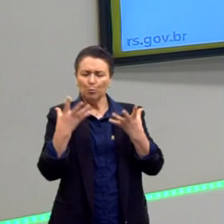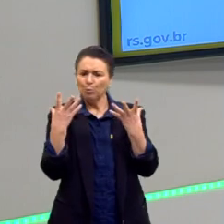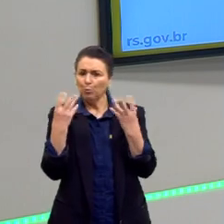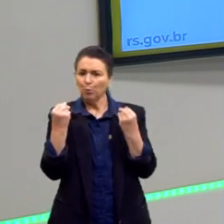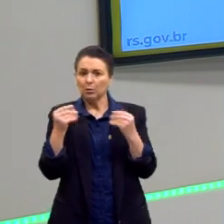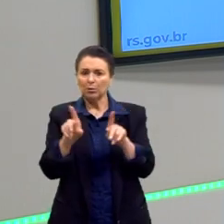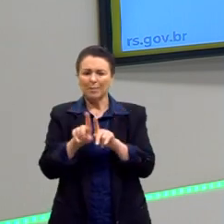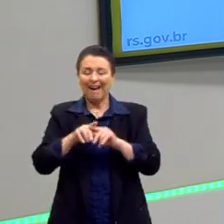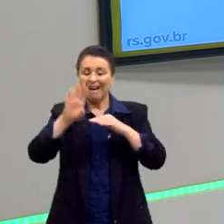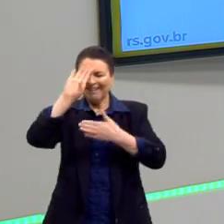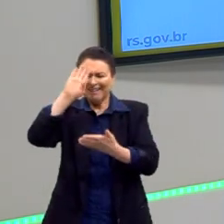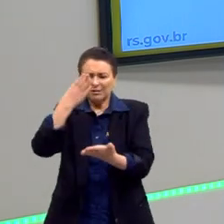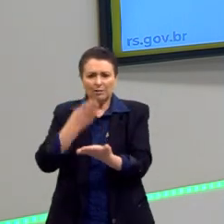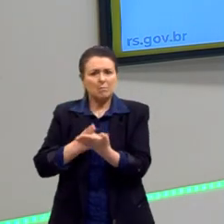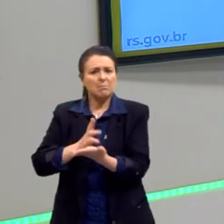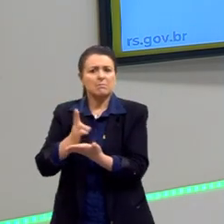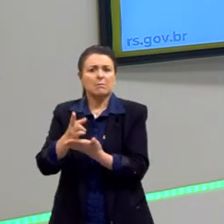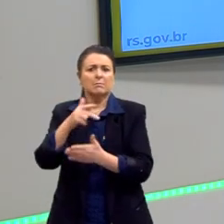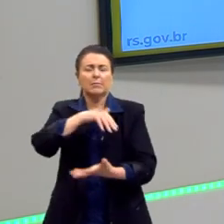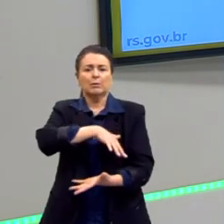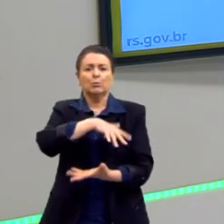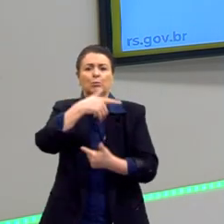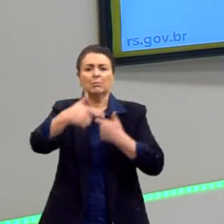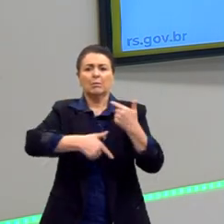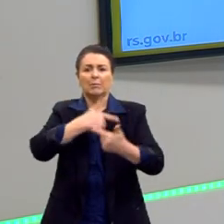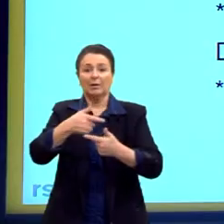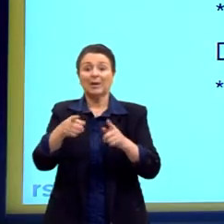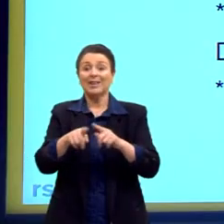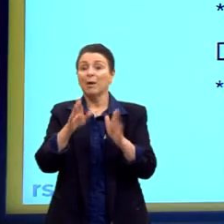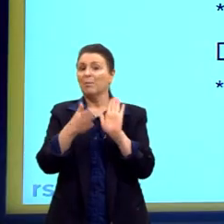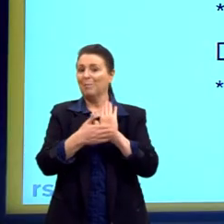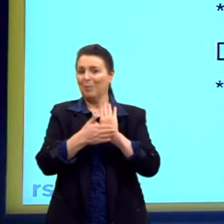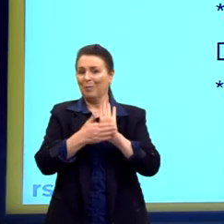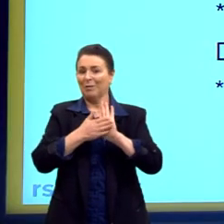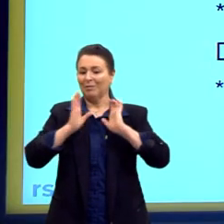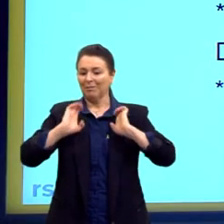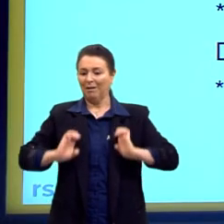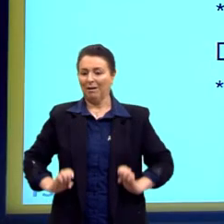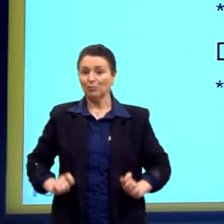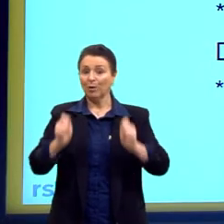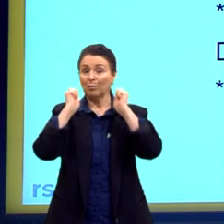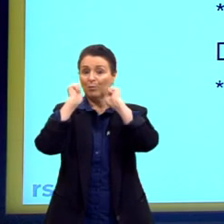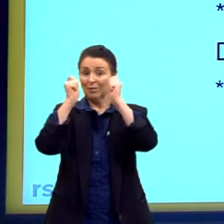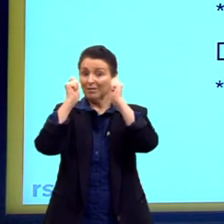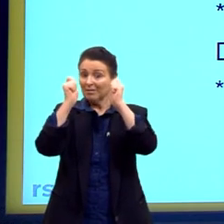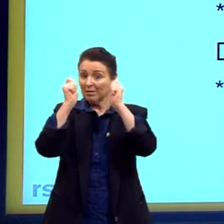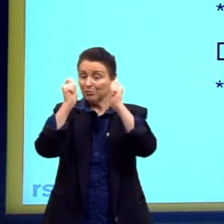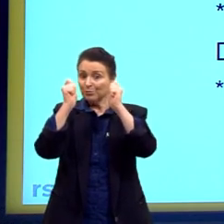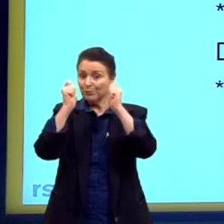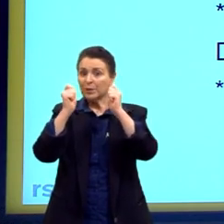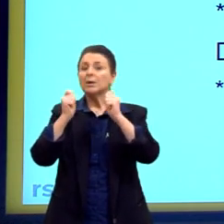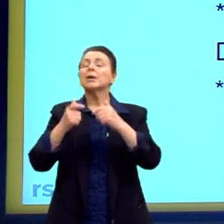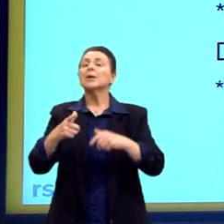esse mundo do trabalho, que era uma proposta da ética protestante e que vem ao encontro do